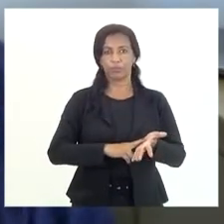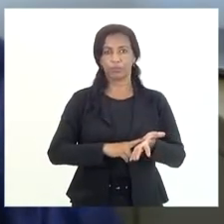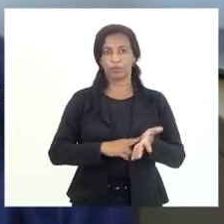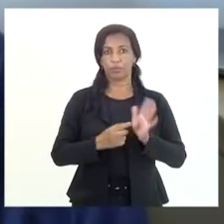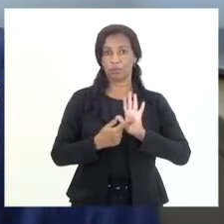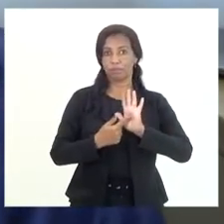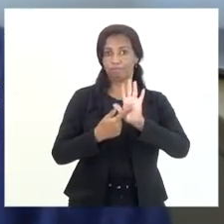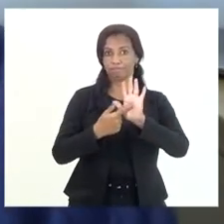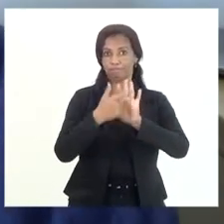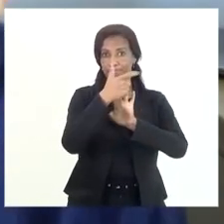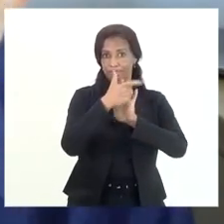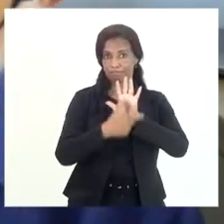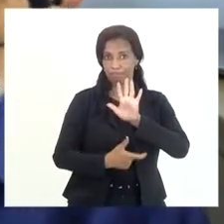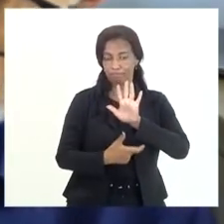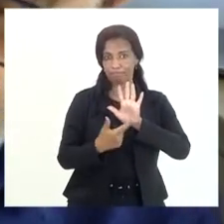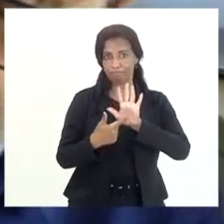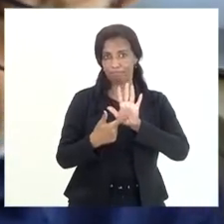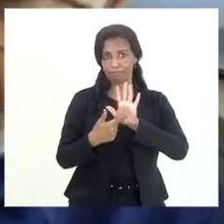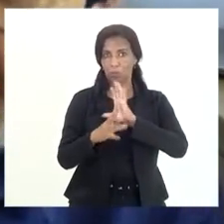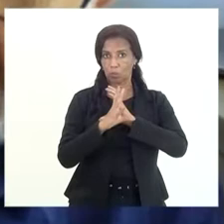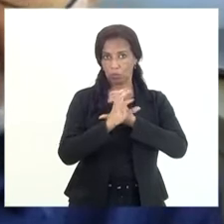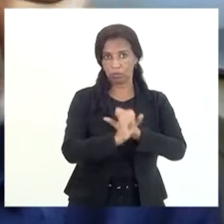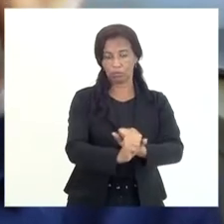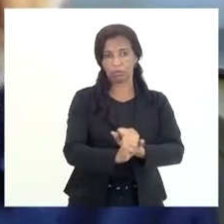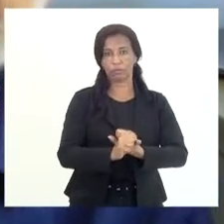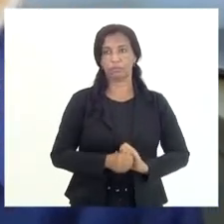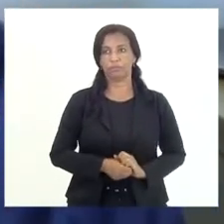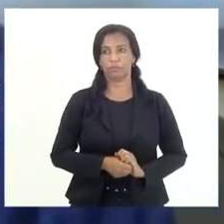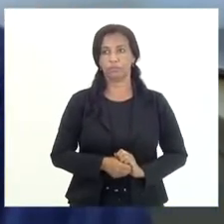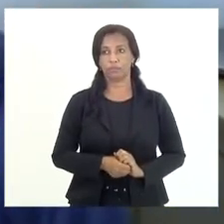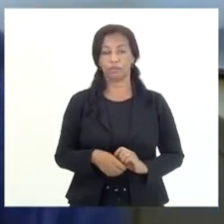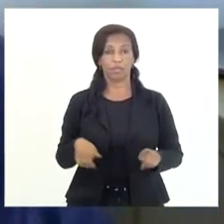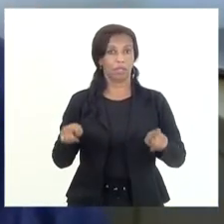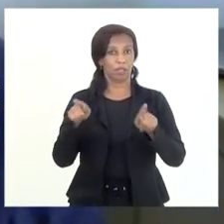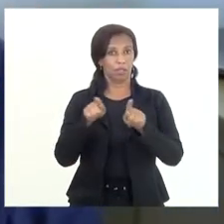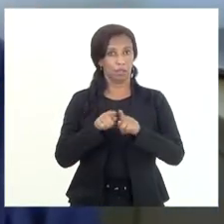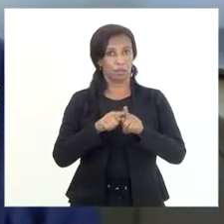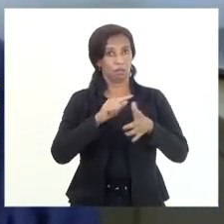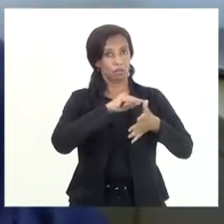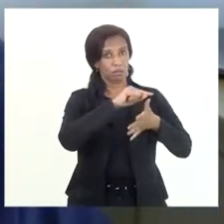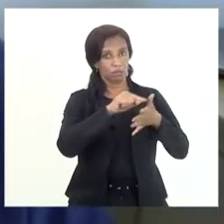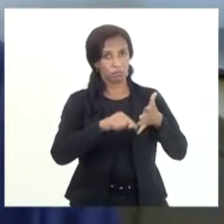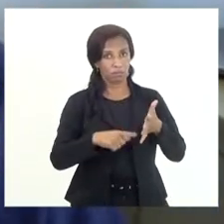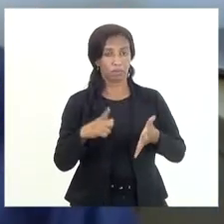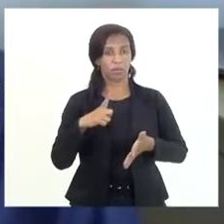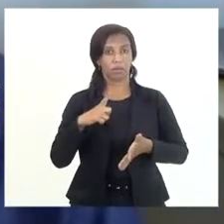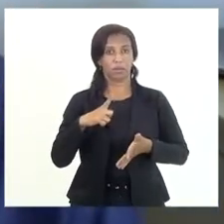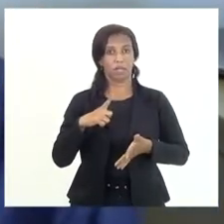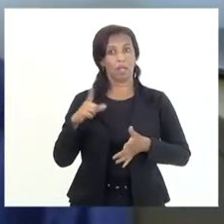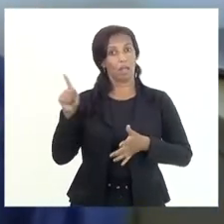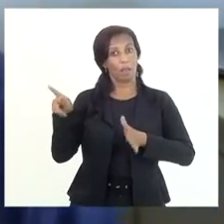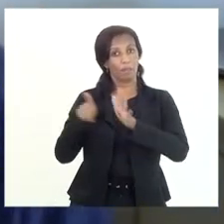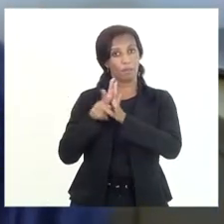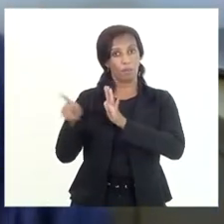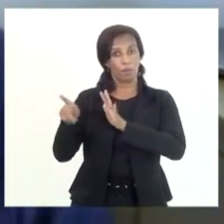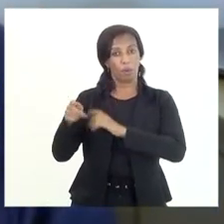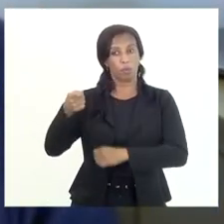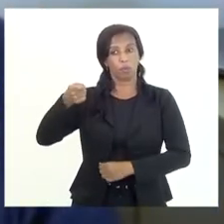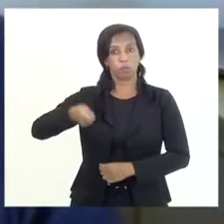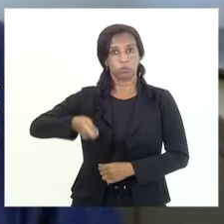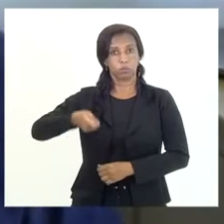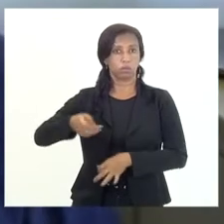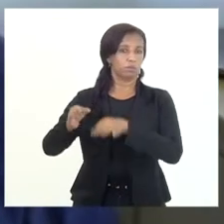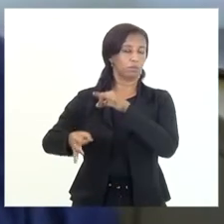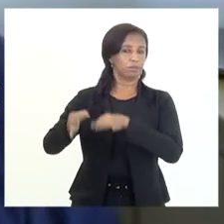demonstrações contábeis. Ipsilíteres, a afirmação do tribunal. Ora,